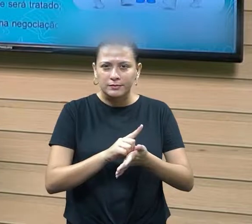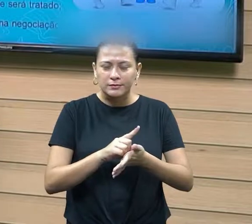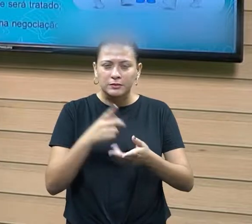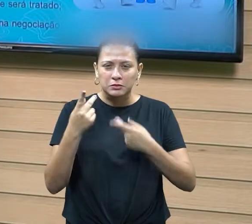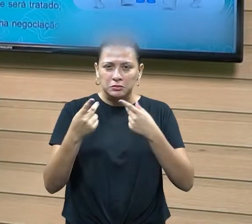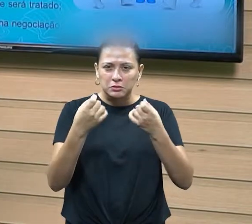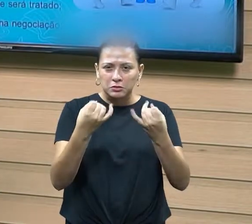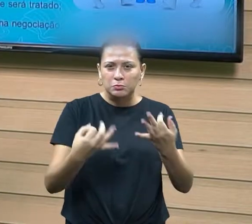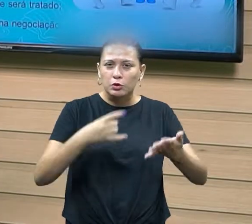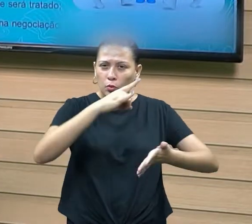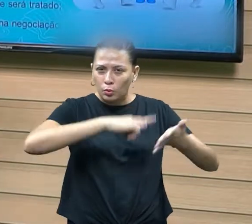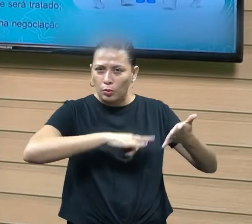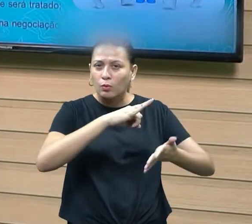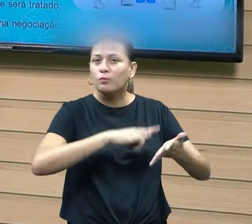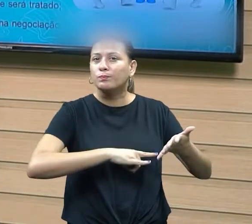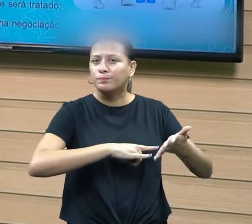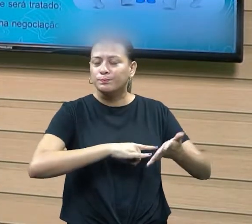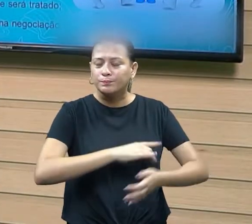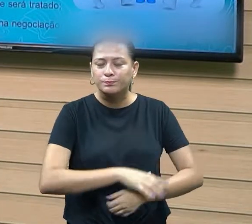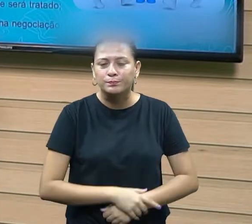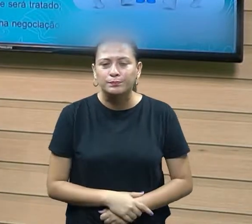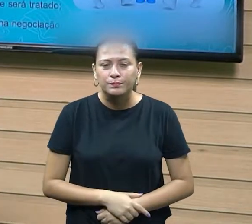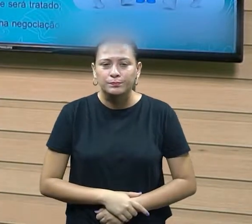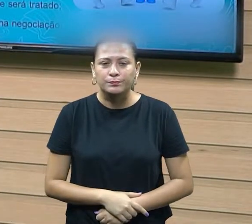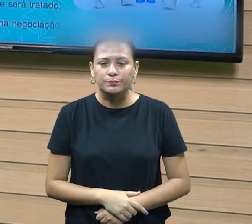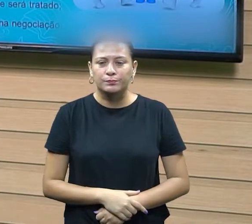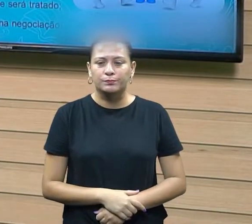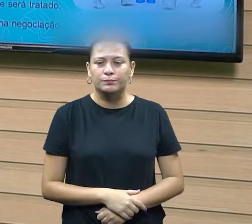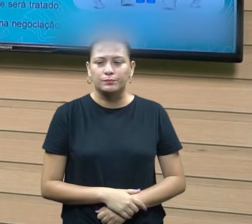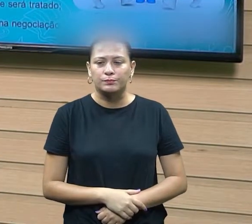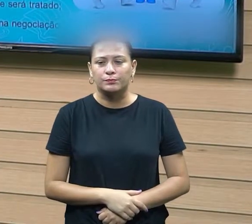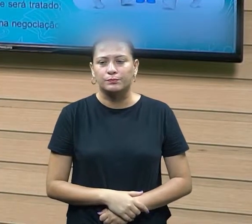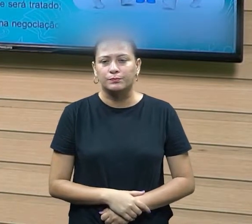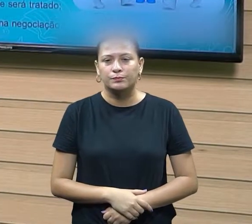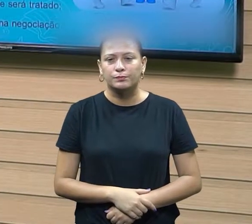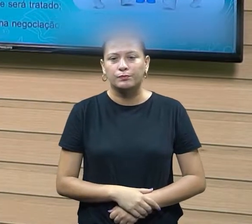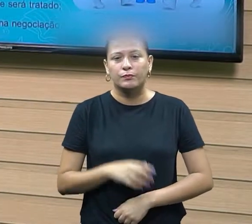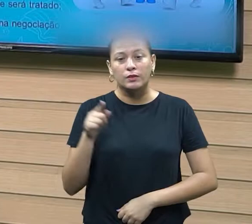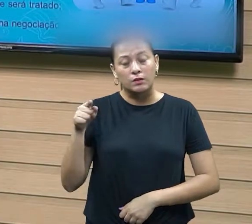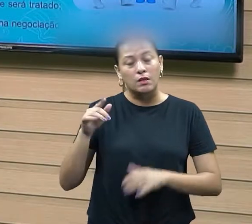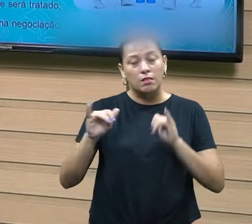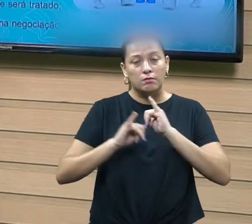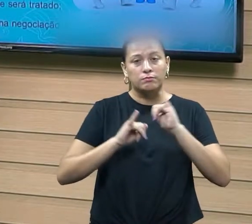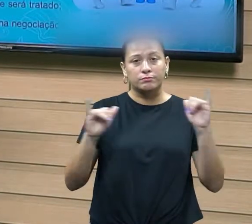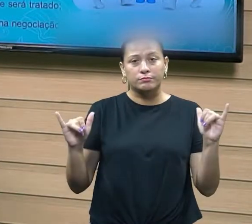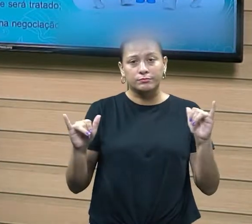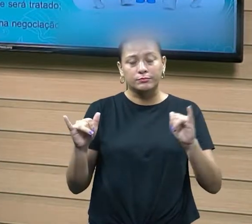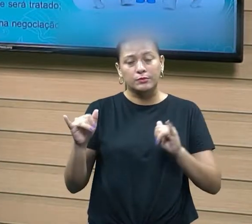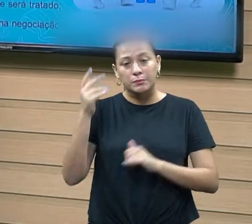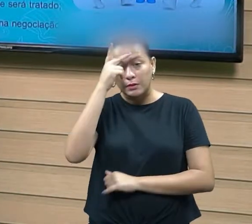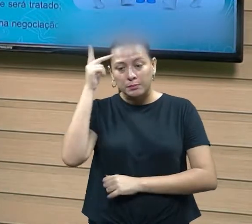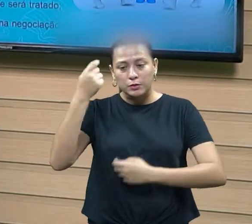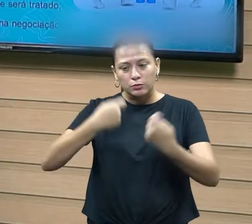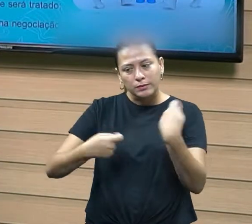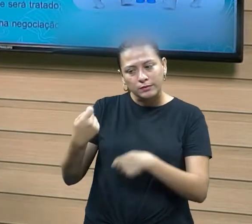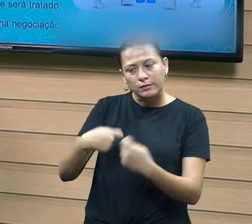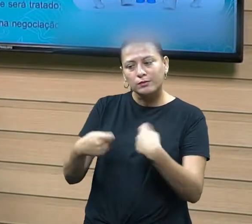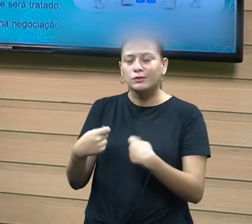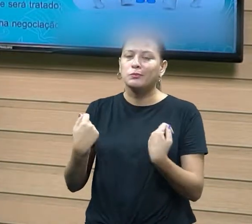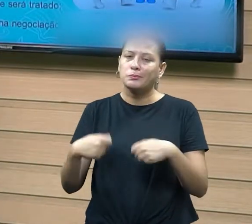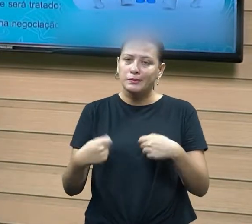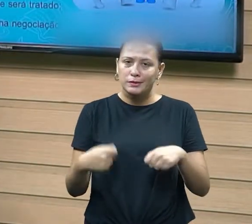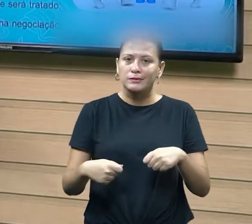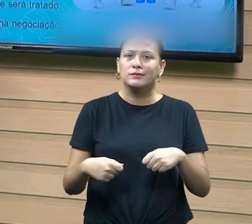Então, gente, tudo isso são elementos que ela deixa bem claro para nós, que teve que o negociador tem que estar